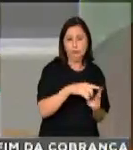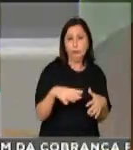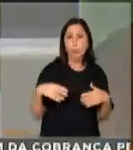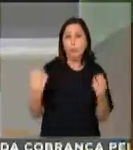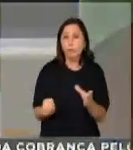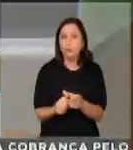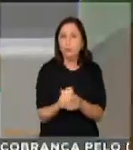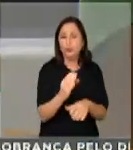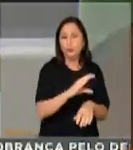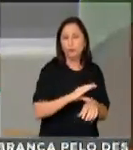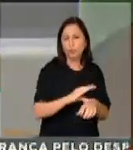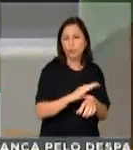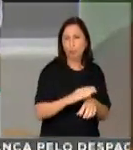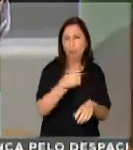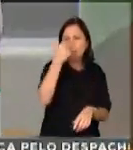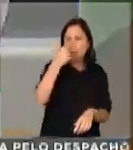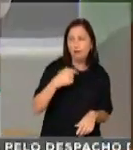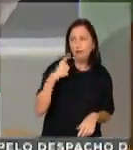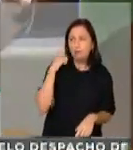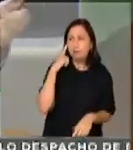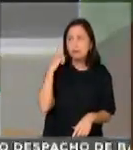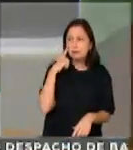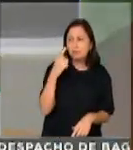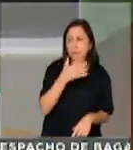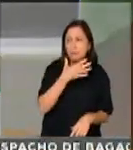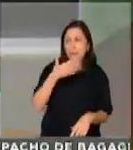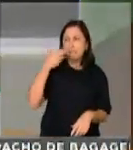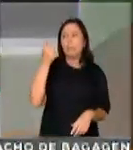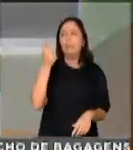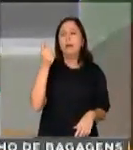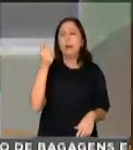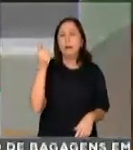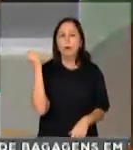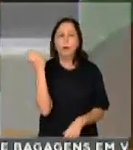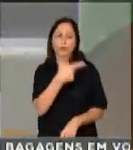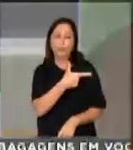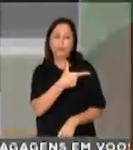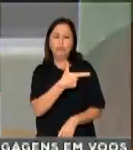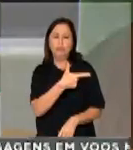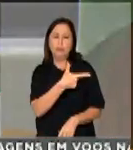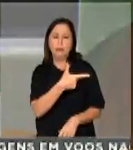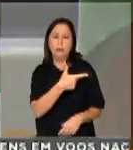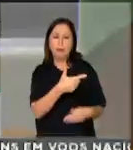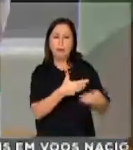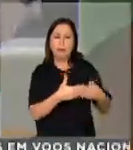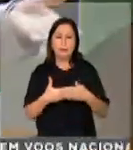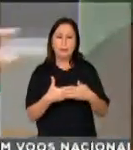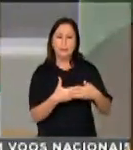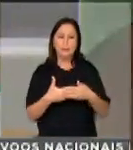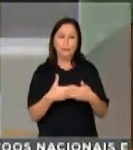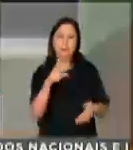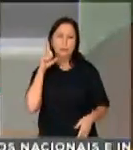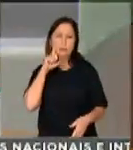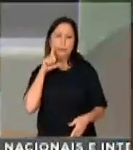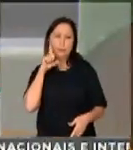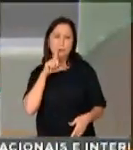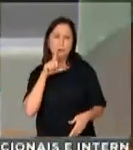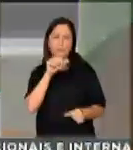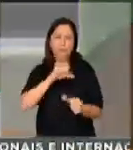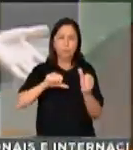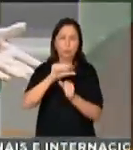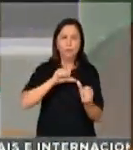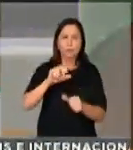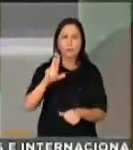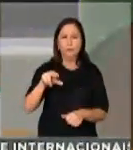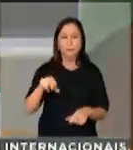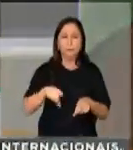aqui, eu achava que ia ser melhor do que a dos Estados Unidos, a gente não ia alterá-la nunca. A gente já ultrapassou cem